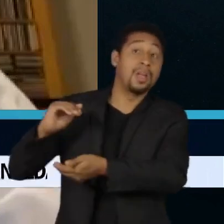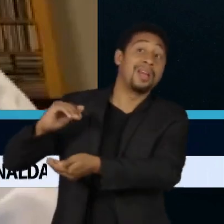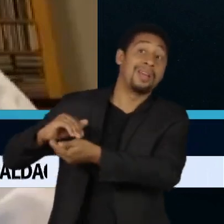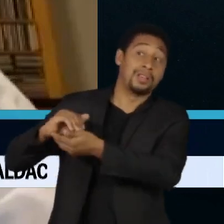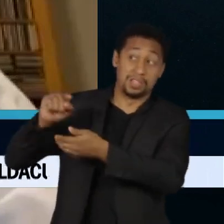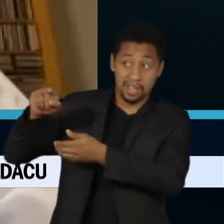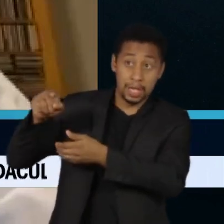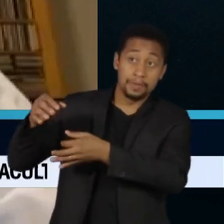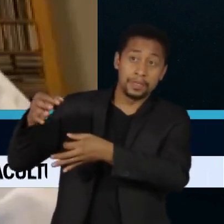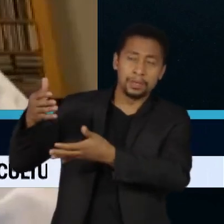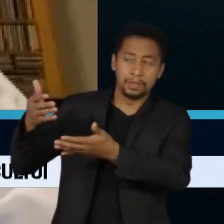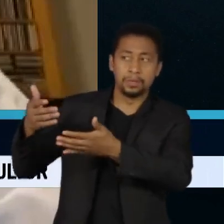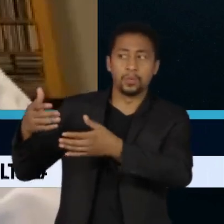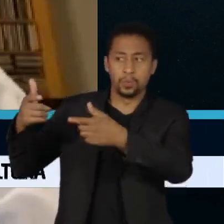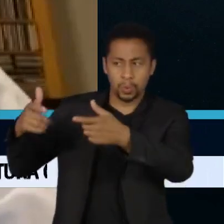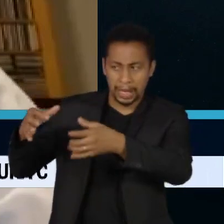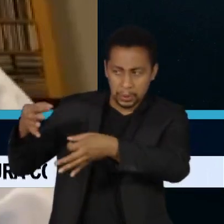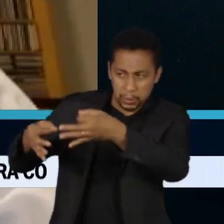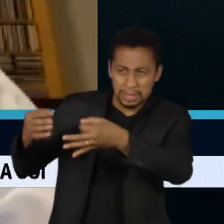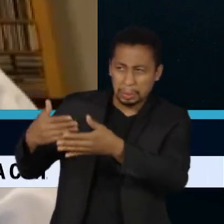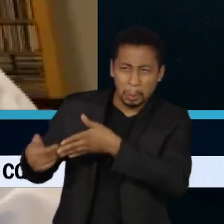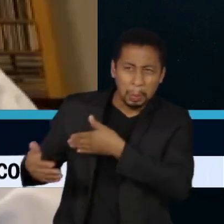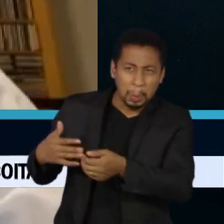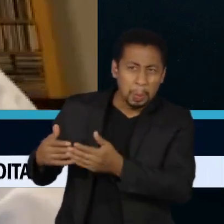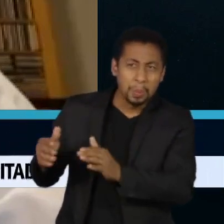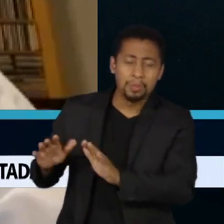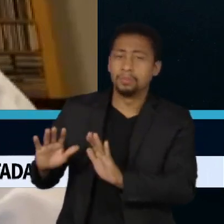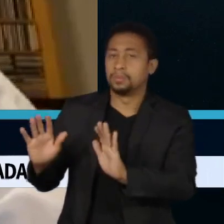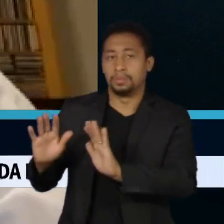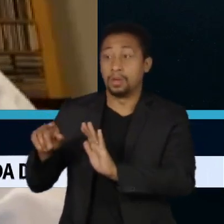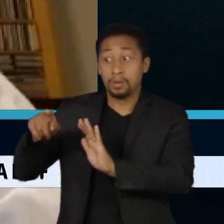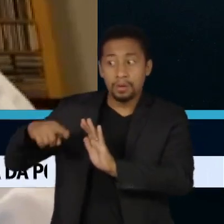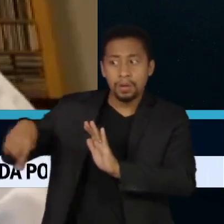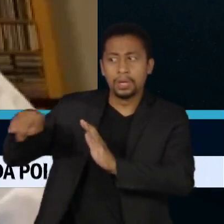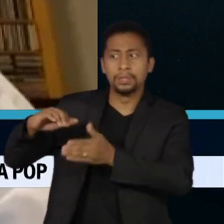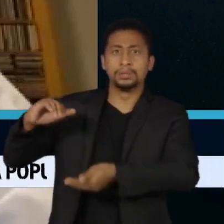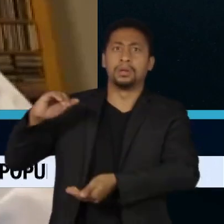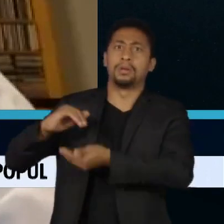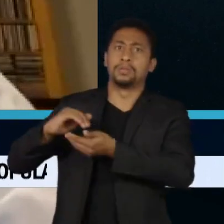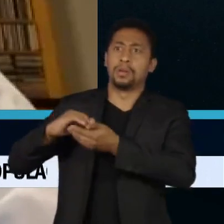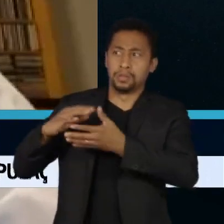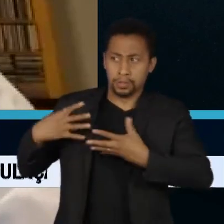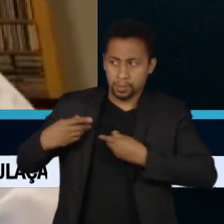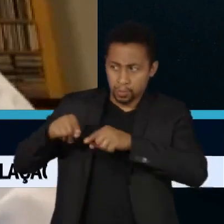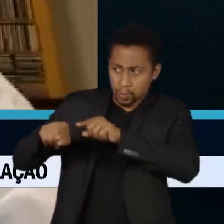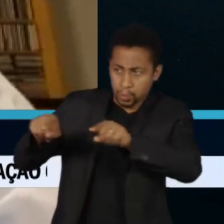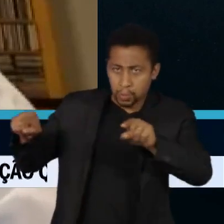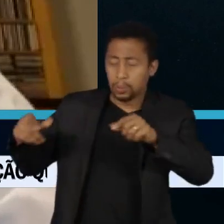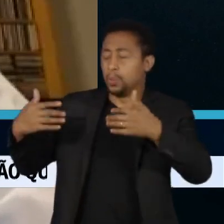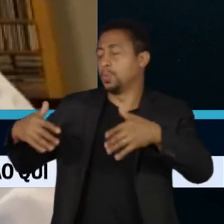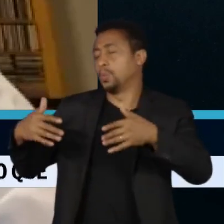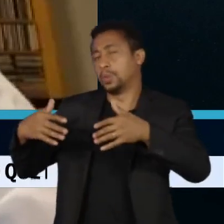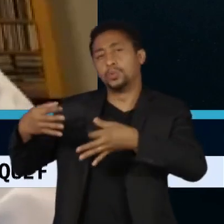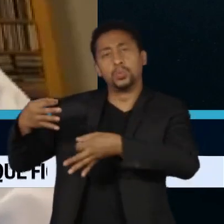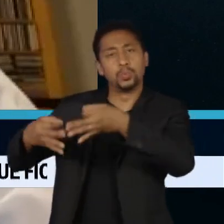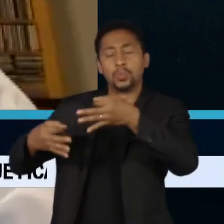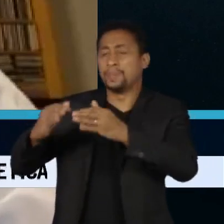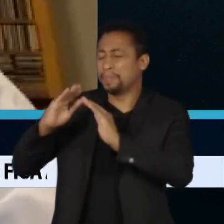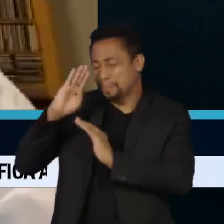tribunal qualquer. Ele é um tribunal que julga os principais casos de interesse da República.